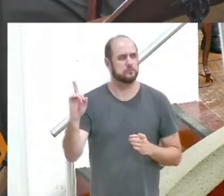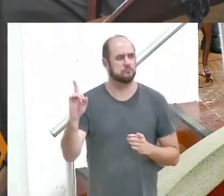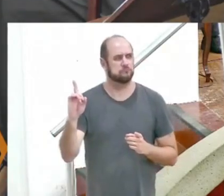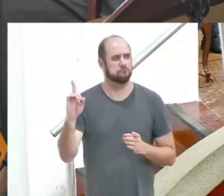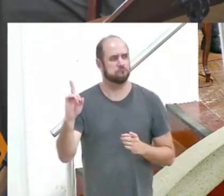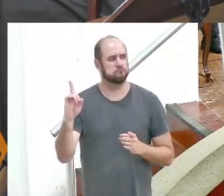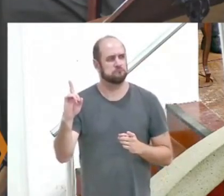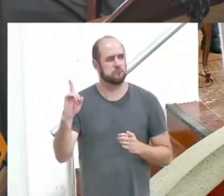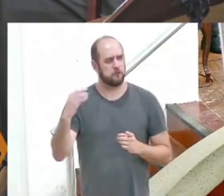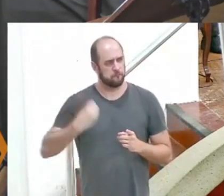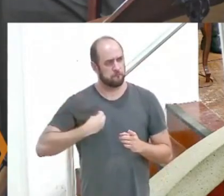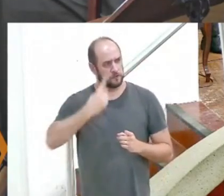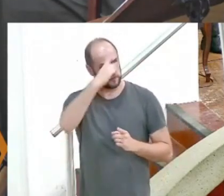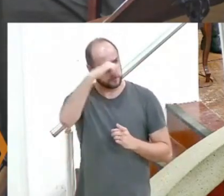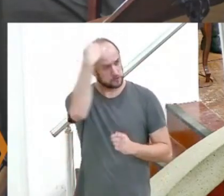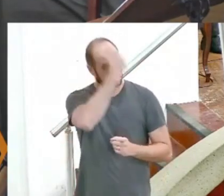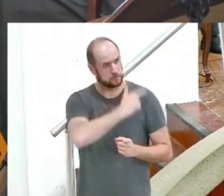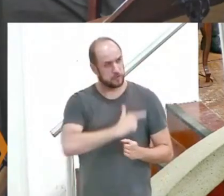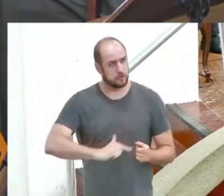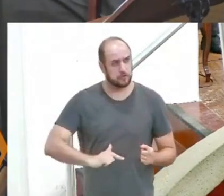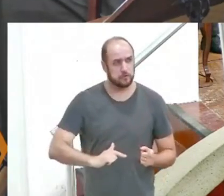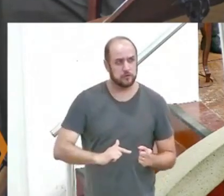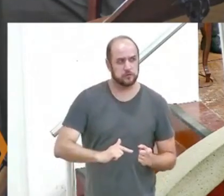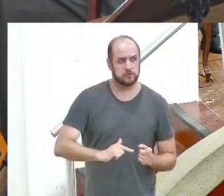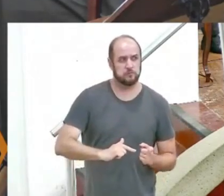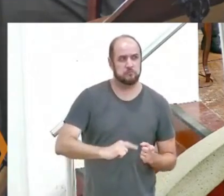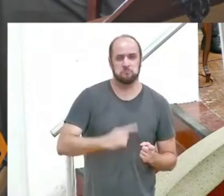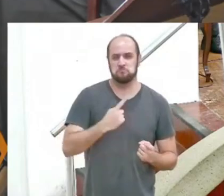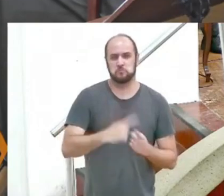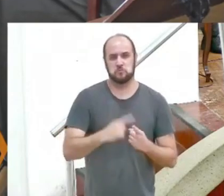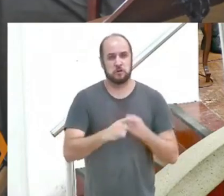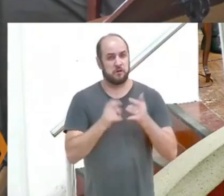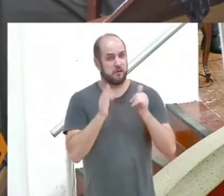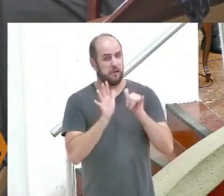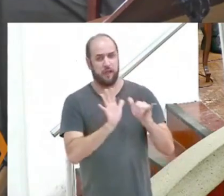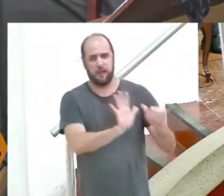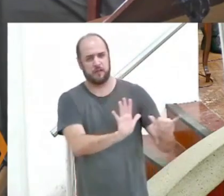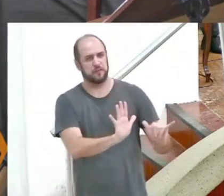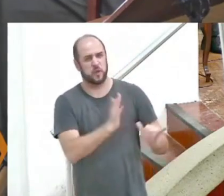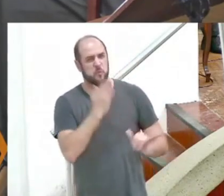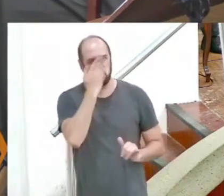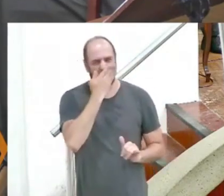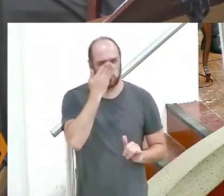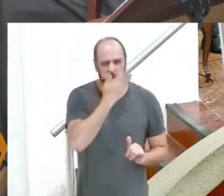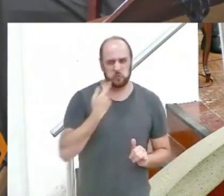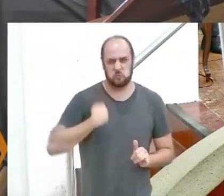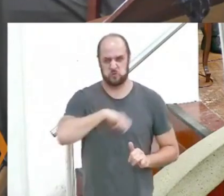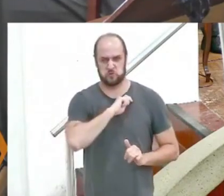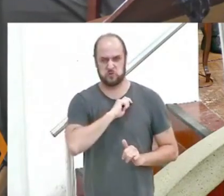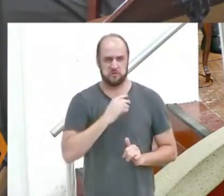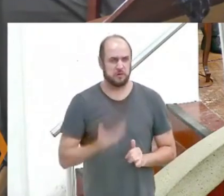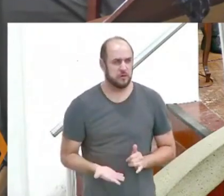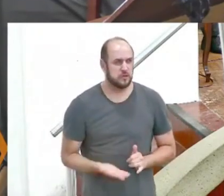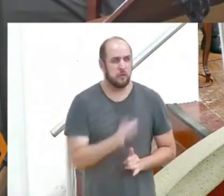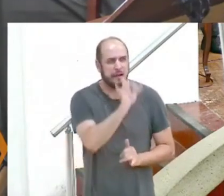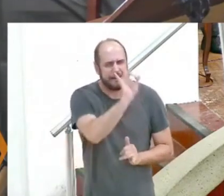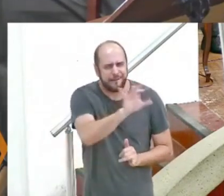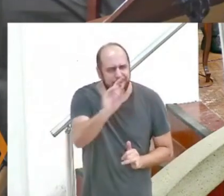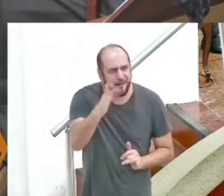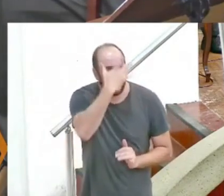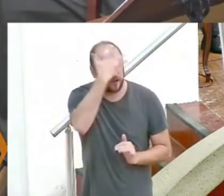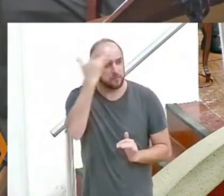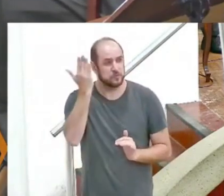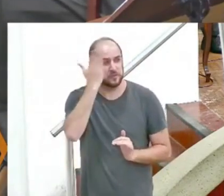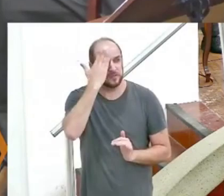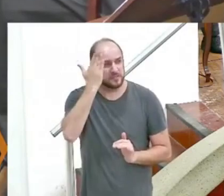Deus, a vossa santificação, que vos abstenhais da prostituição, que cada um de vós